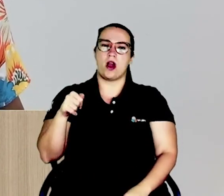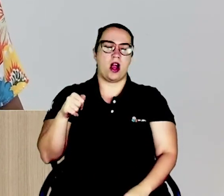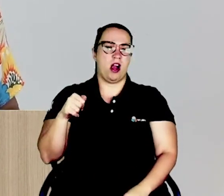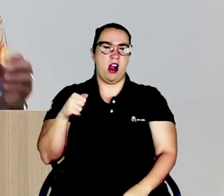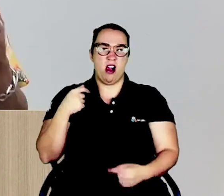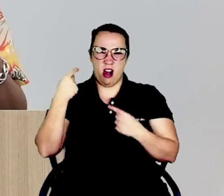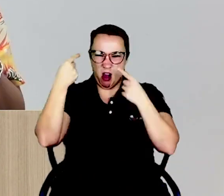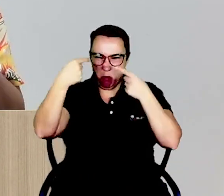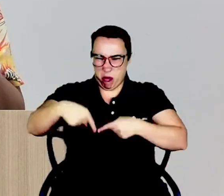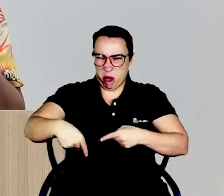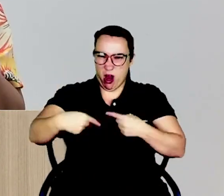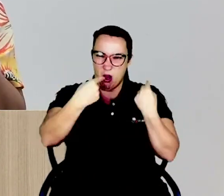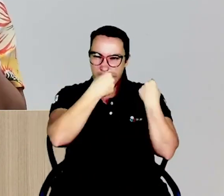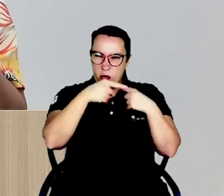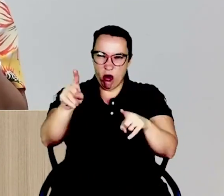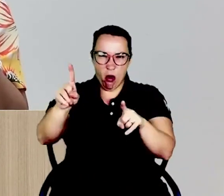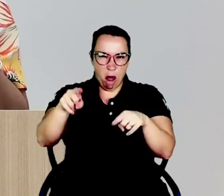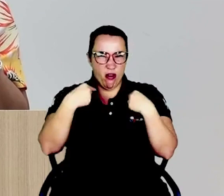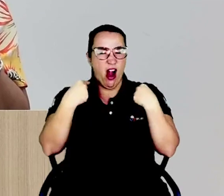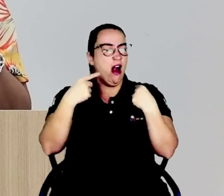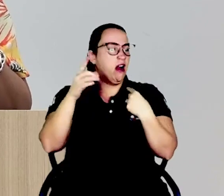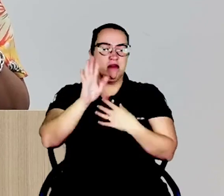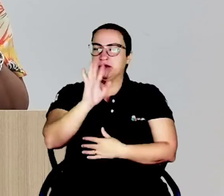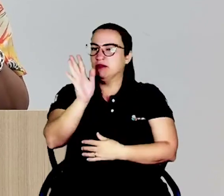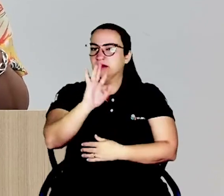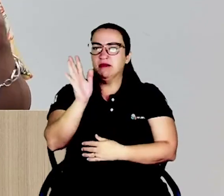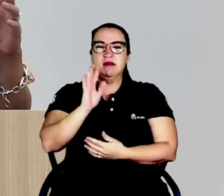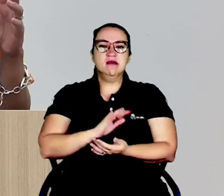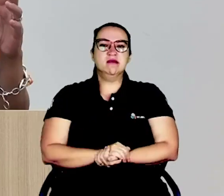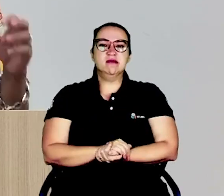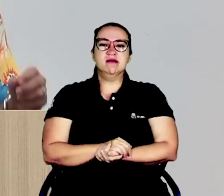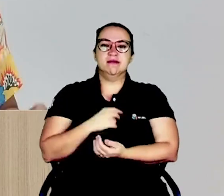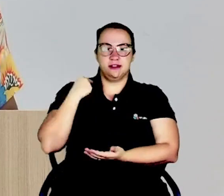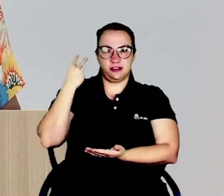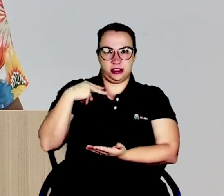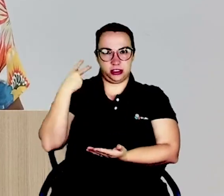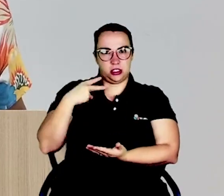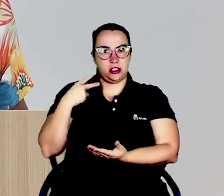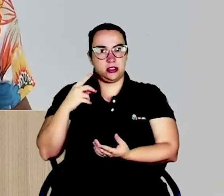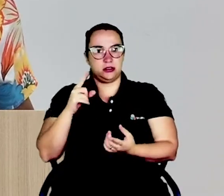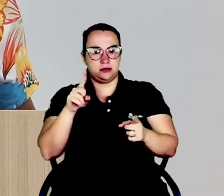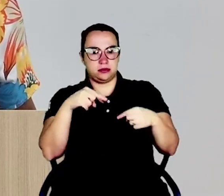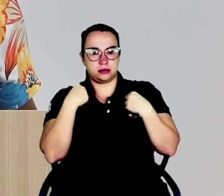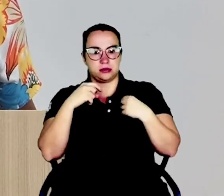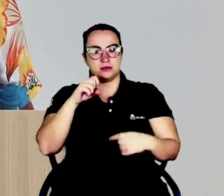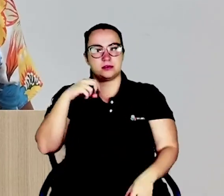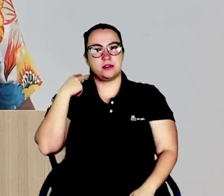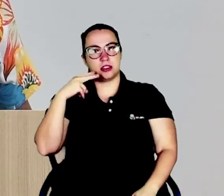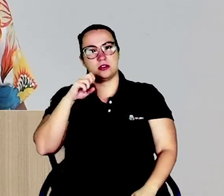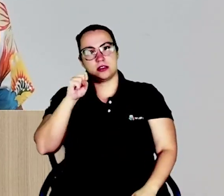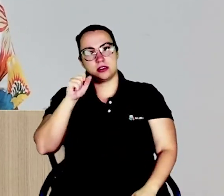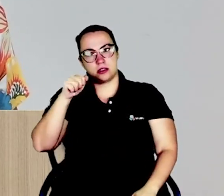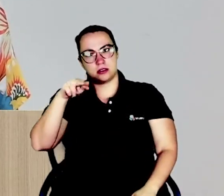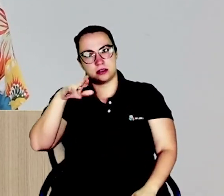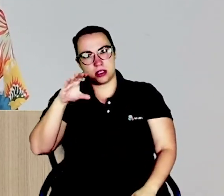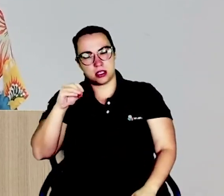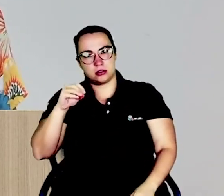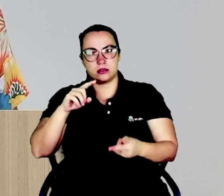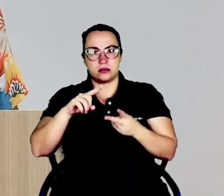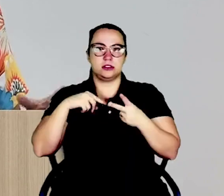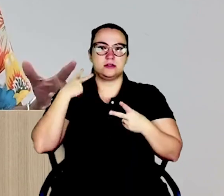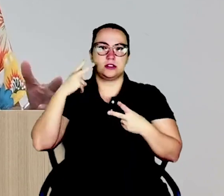como oposição. O vereador que seria oposição, e não é o vereador Sandro e a vereadora Mirelli, são nossos